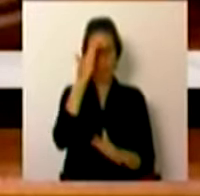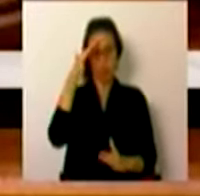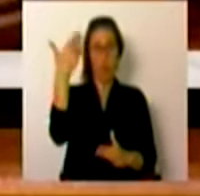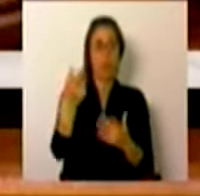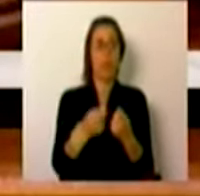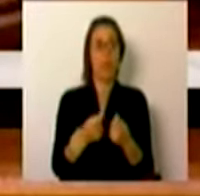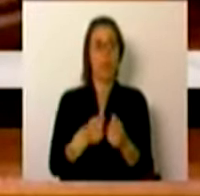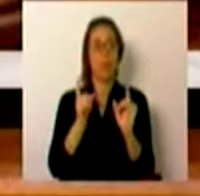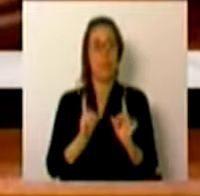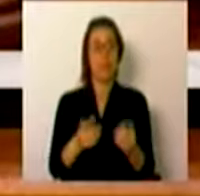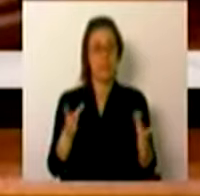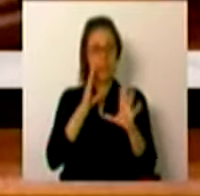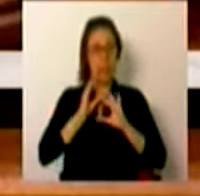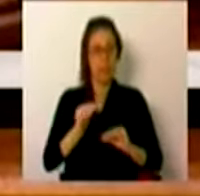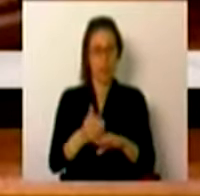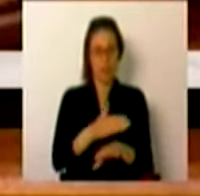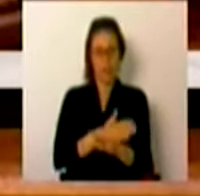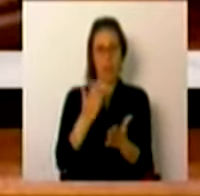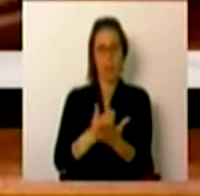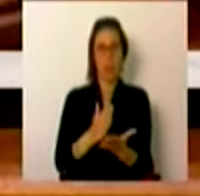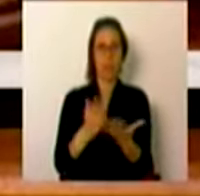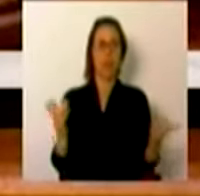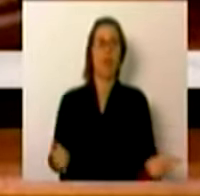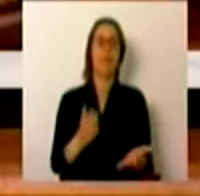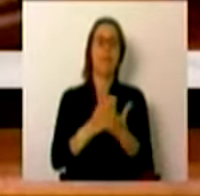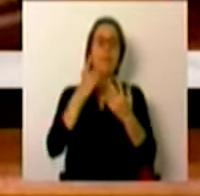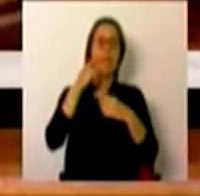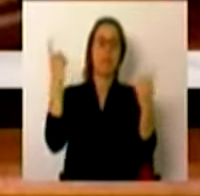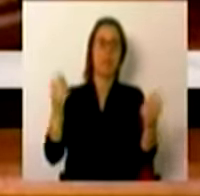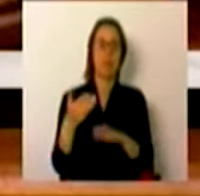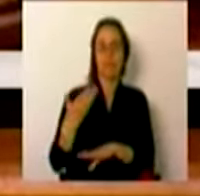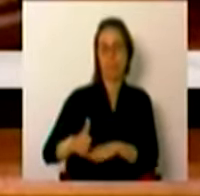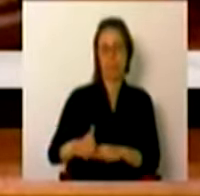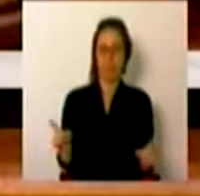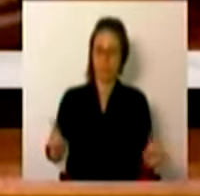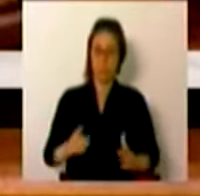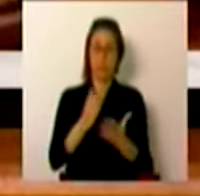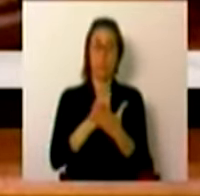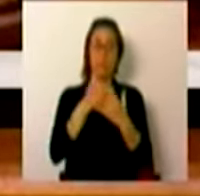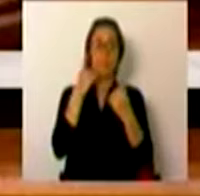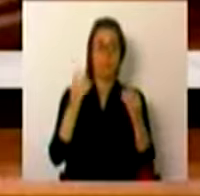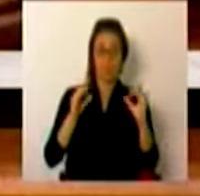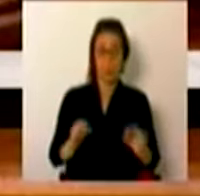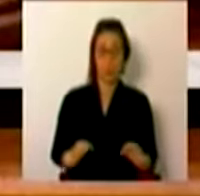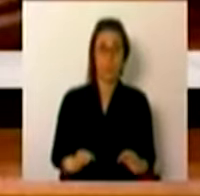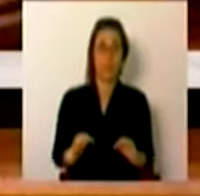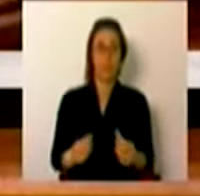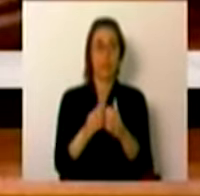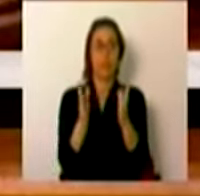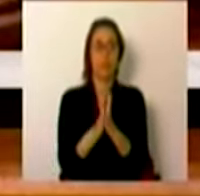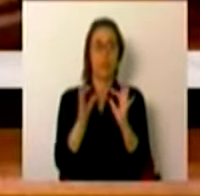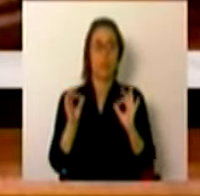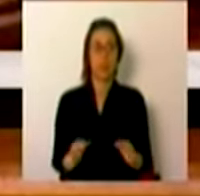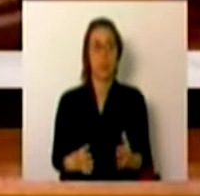próximo, justamente a educação pré-escolar. A escola pública não deixa ninguém para trás, porque a escola pública é mesmo de todos.